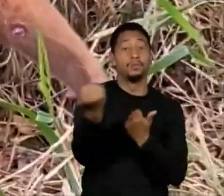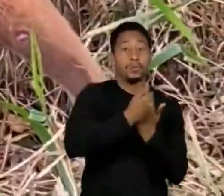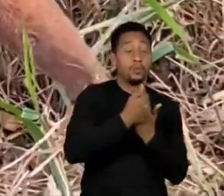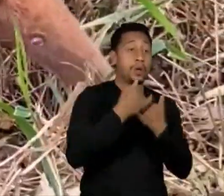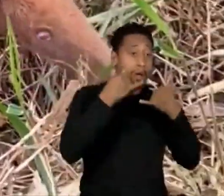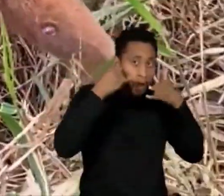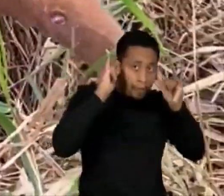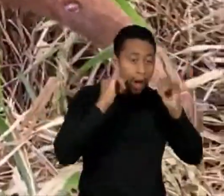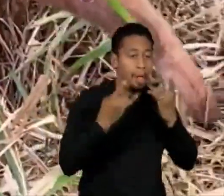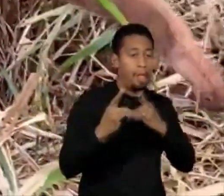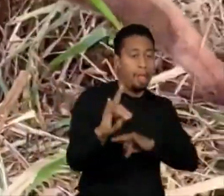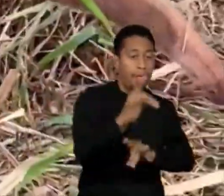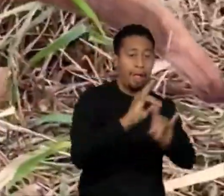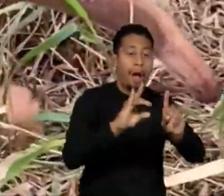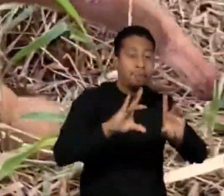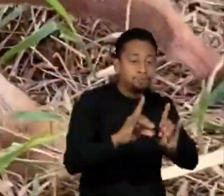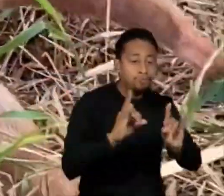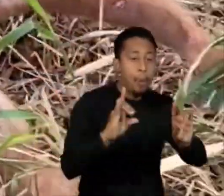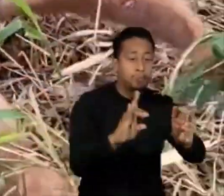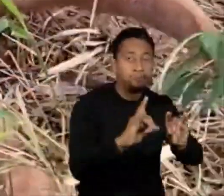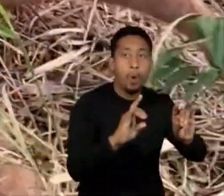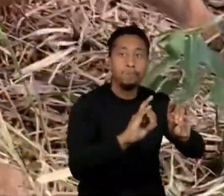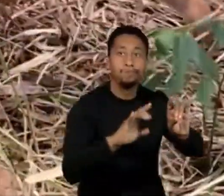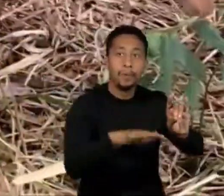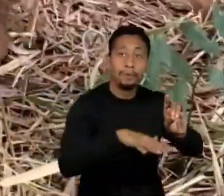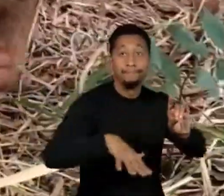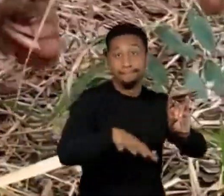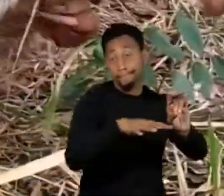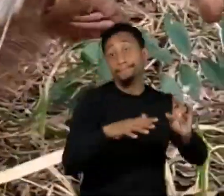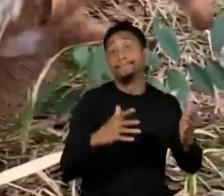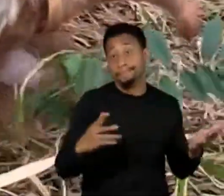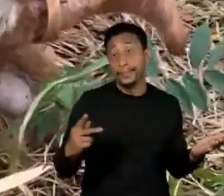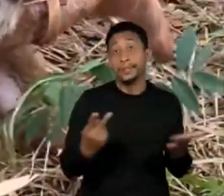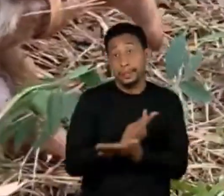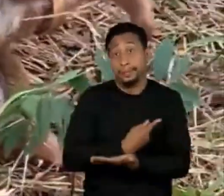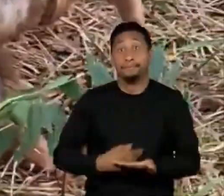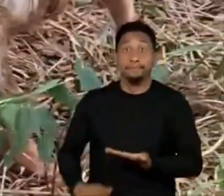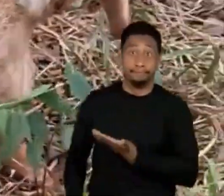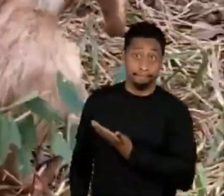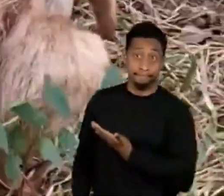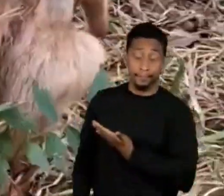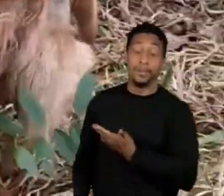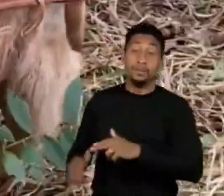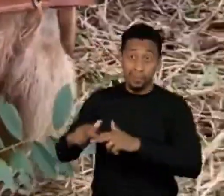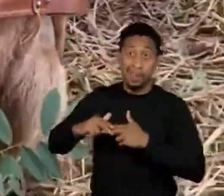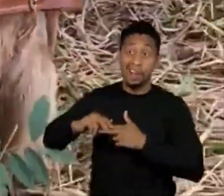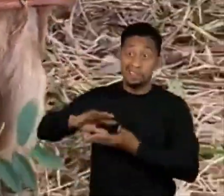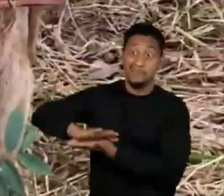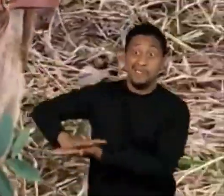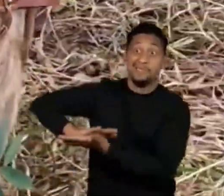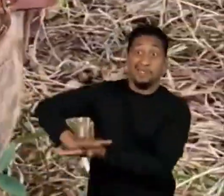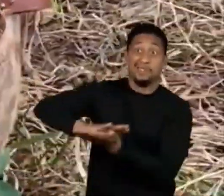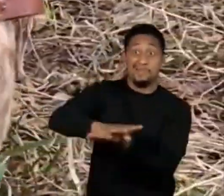esse evento genético raro, está acontecendo por conta, muito provavelmente, da degradação do cerrado.